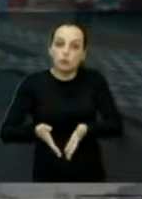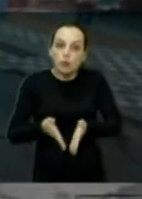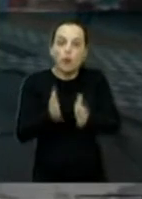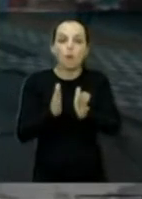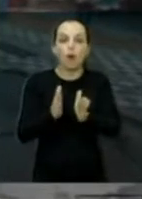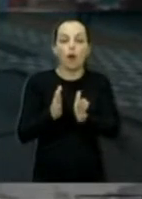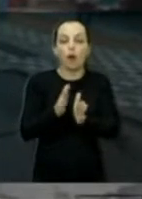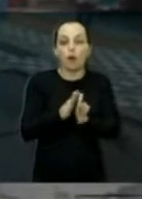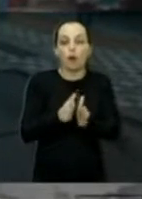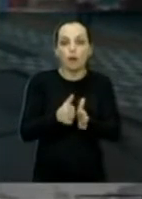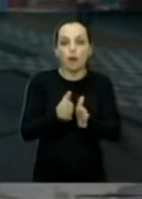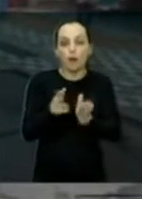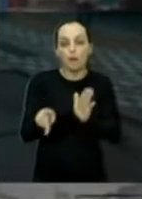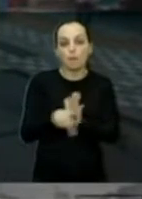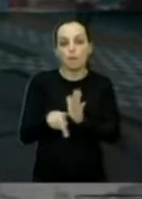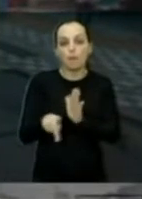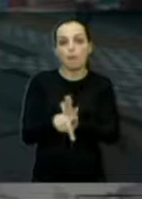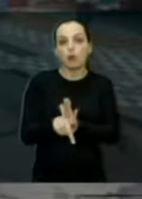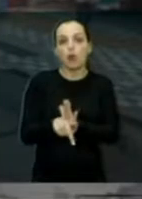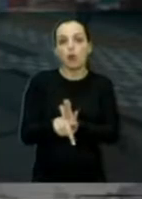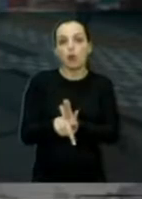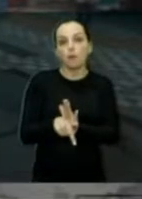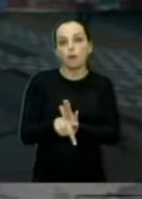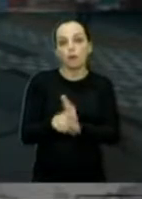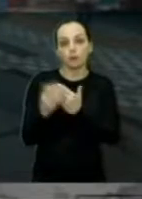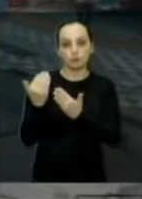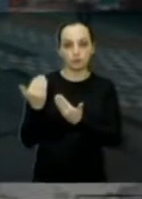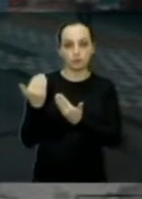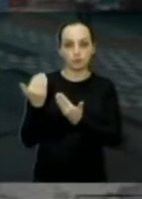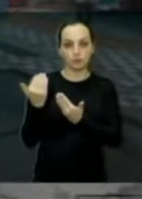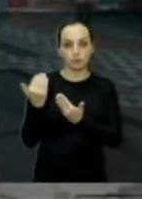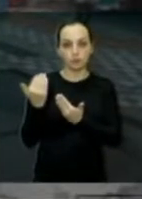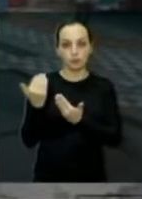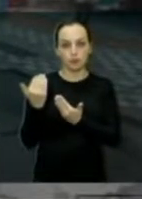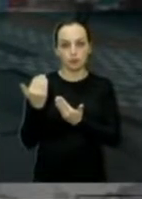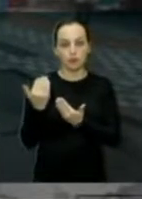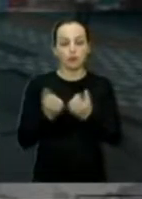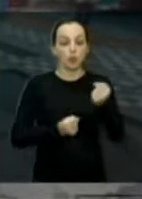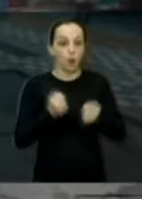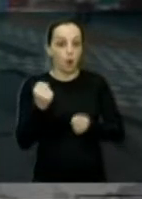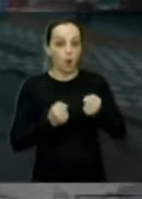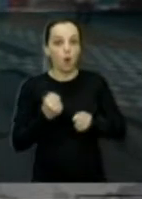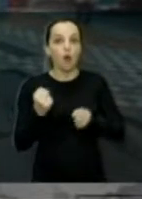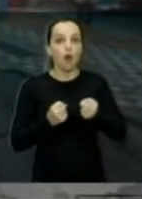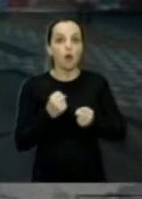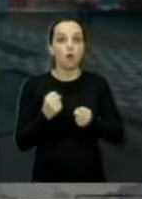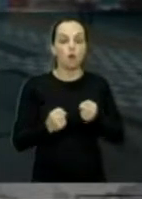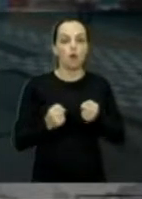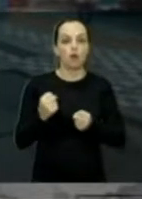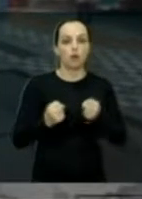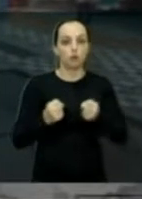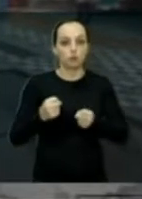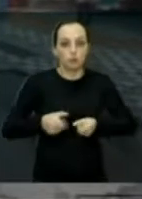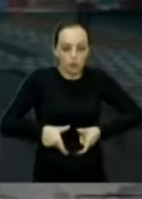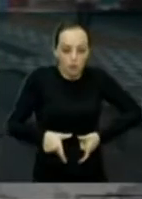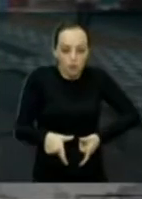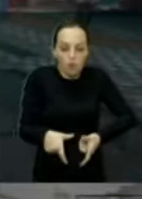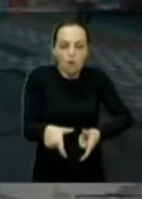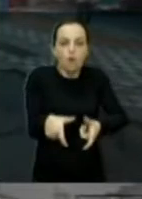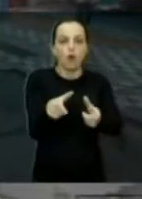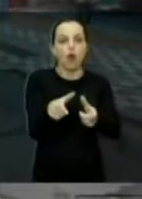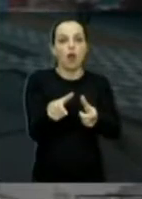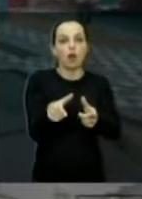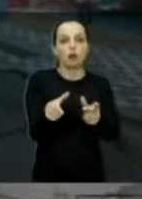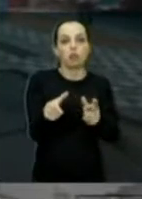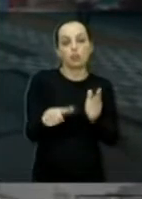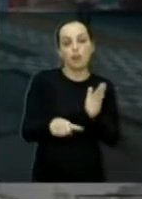está demarcada lá pela seta. Então, todo veículo que saía, que estava transitando na faixa, na primeira ou na